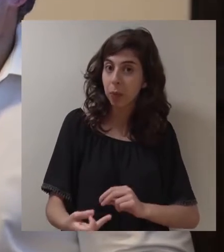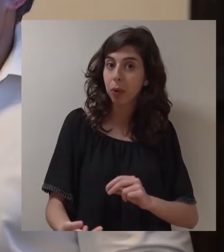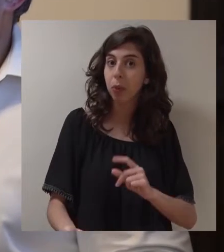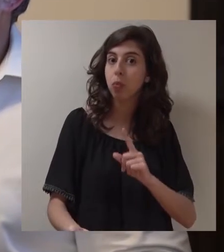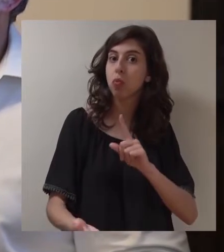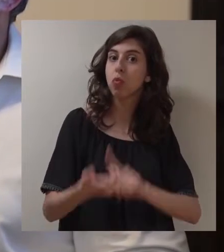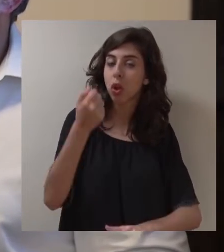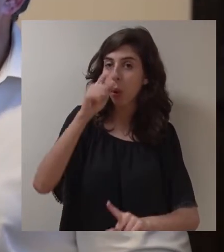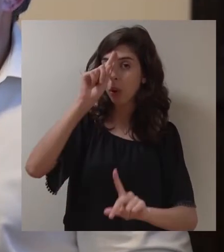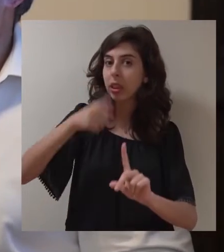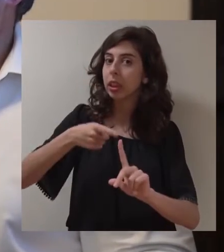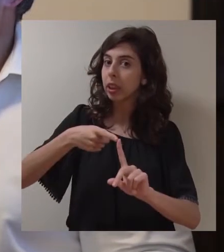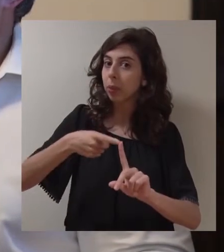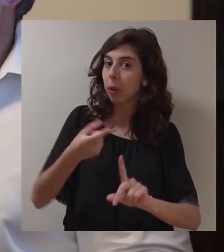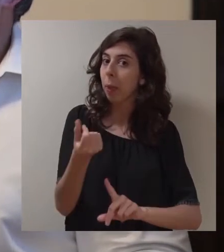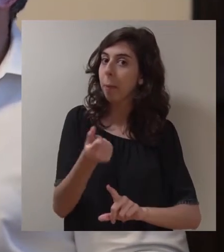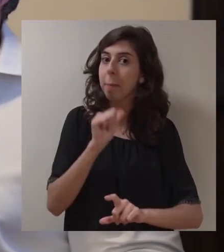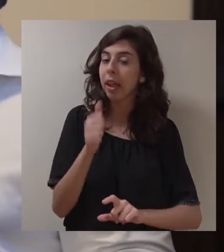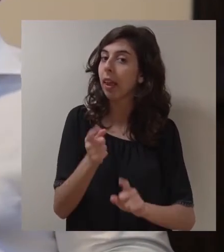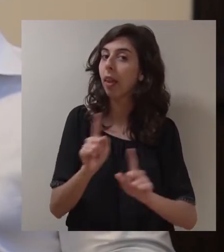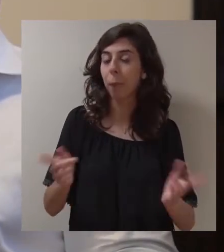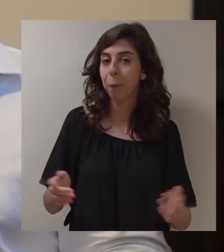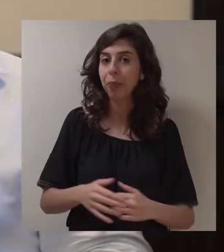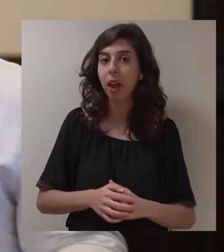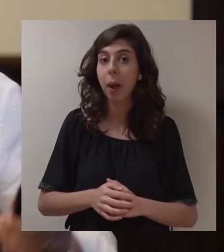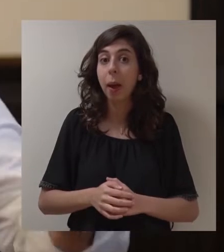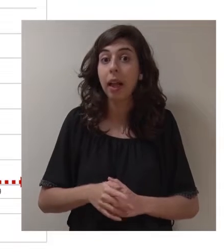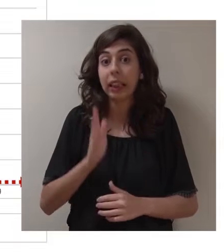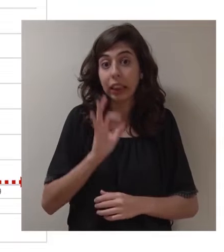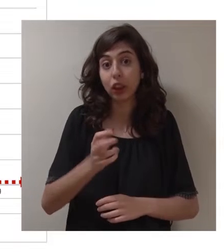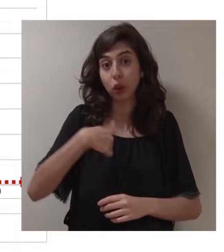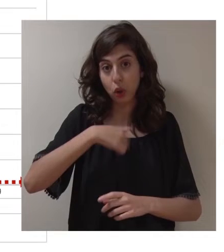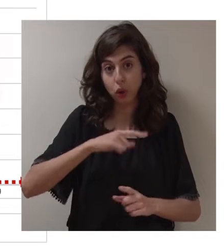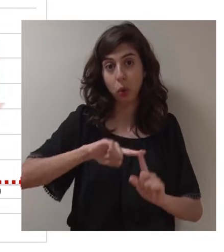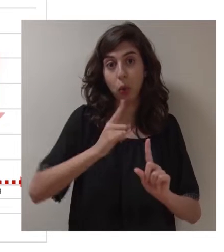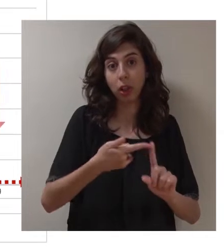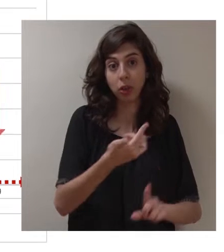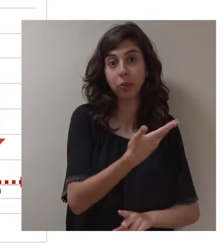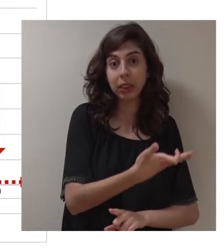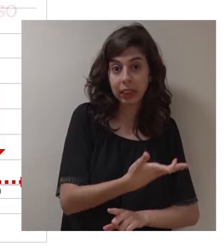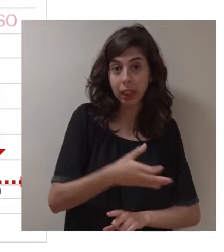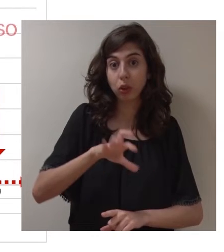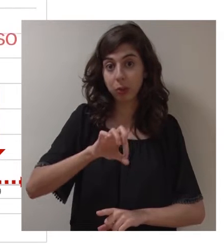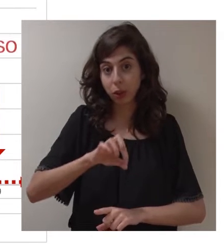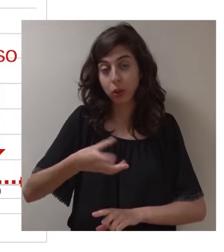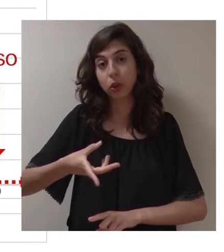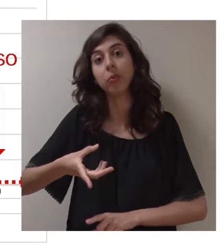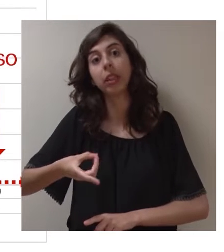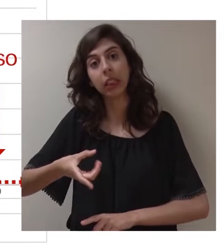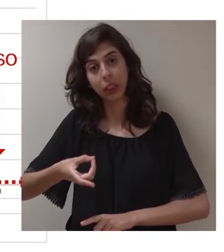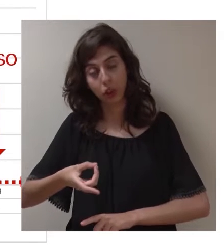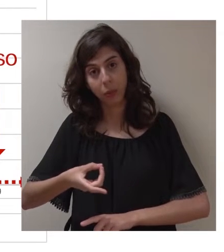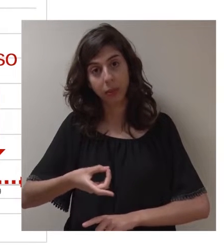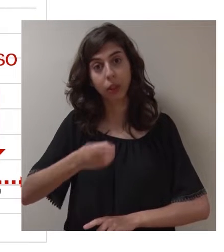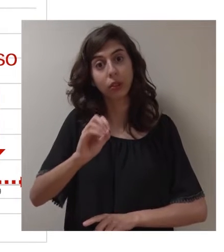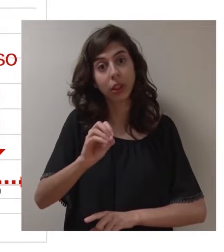o propósito de não perder um cêntimo de candidaturas comunitárias. Mesmo assim, fechámos 2017, 2018